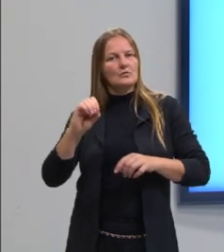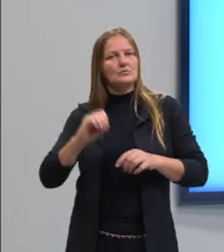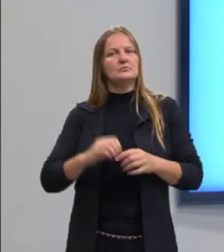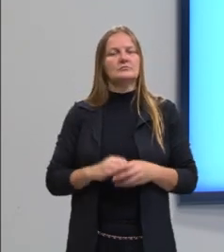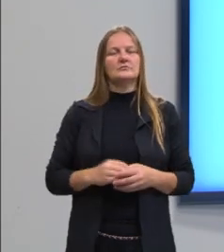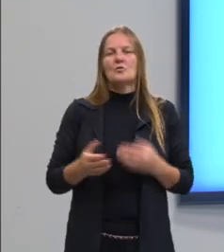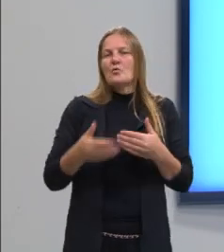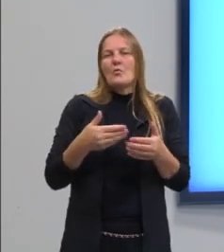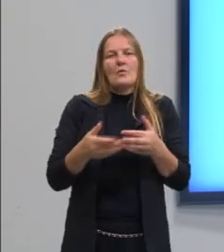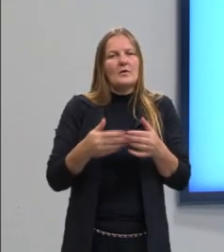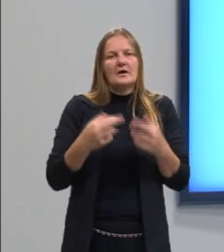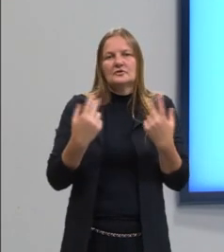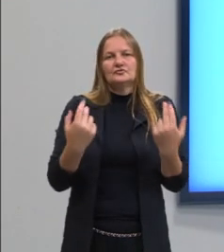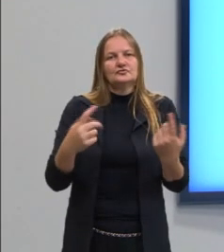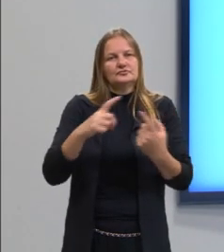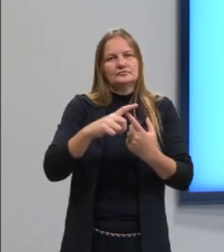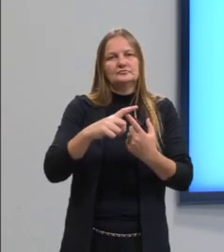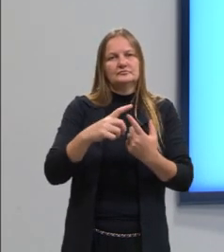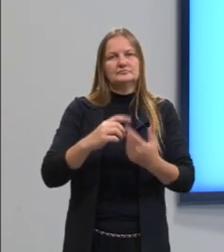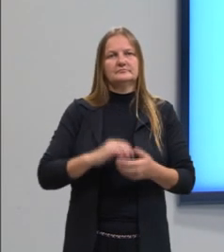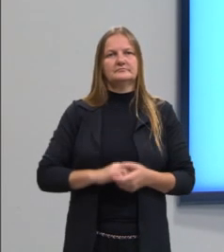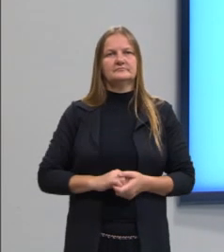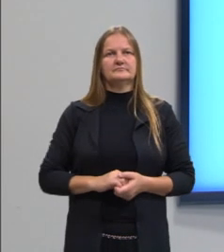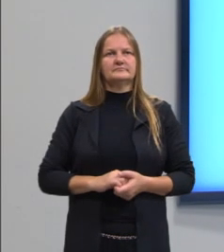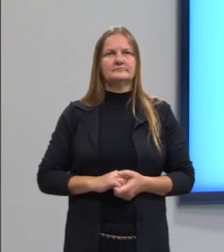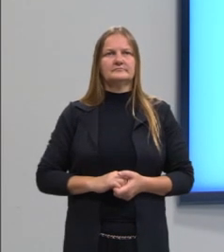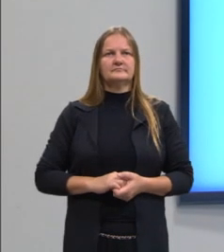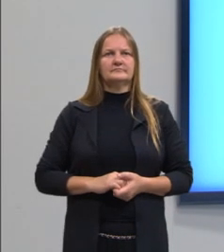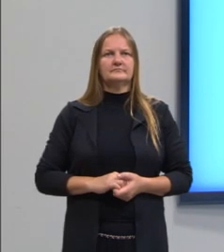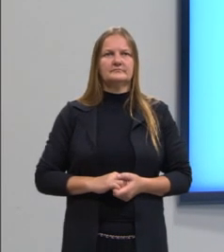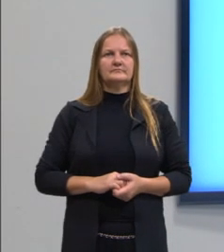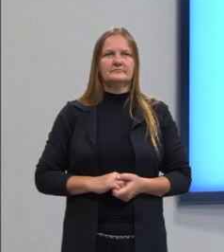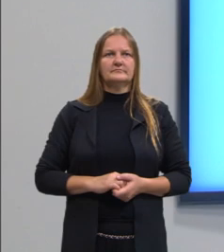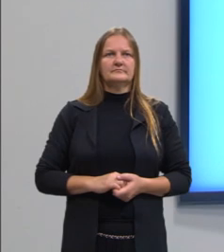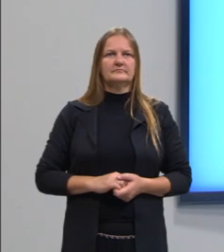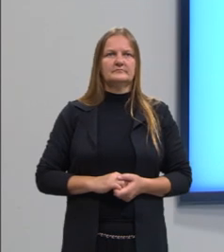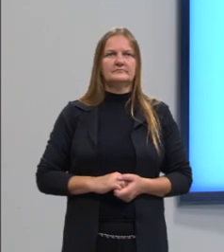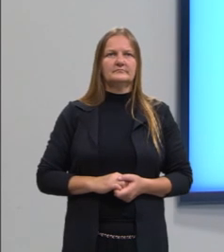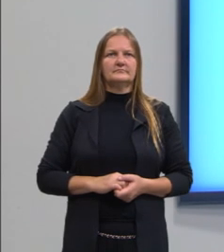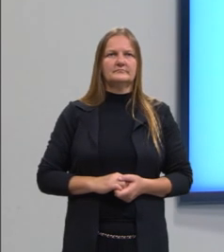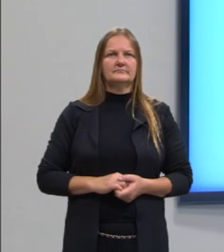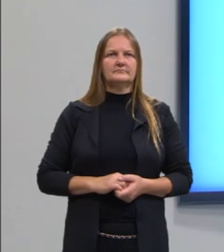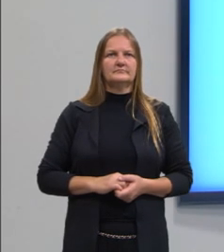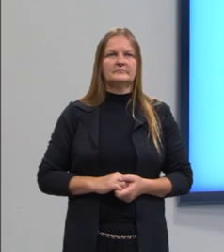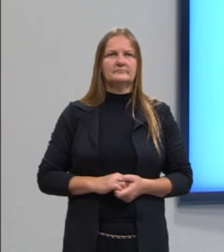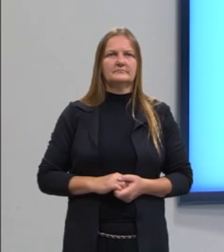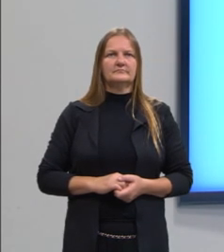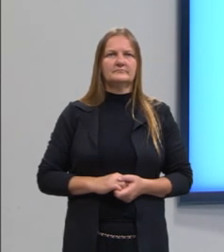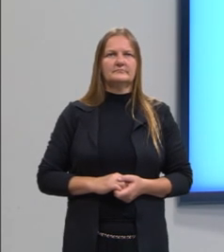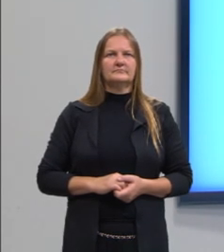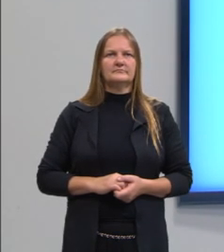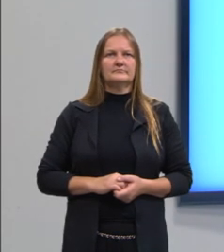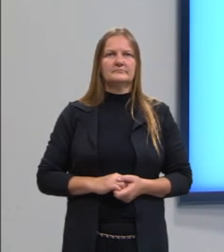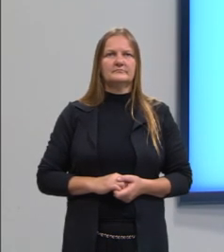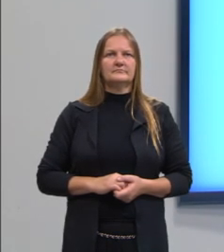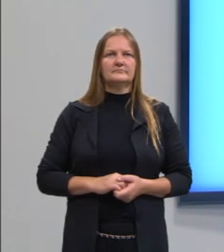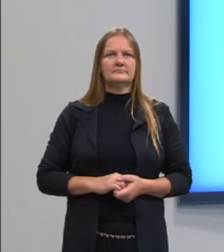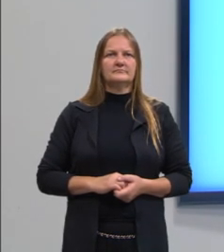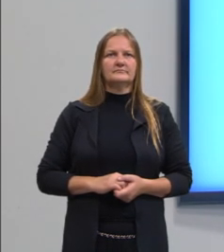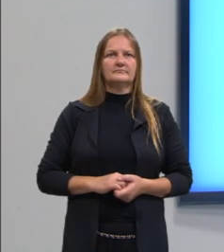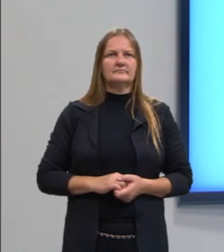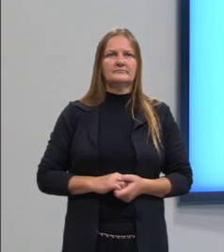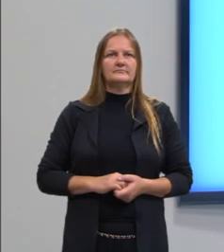de qualquer natureza. Deixa eu afirmar o conceito aqui, de natureza qualquer, correto? Então, dando continuidade,